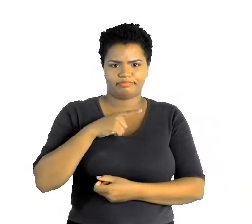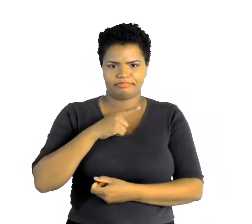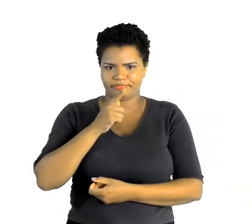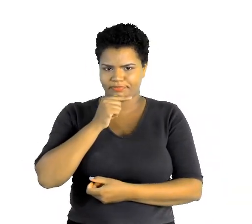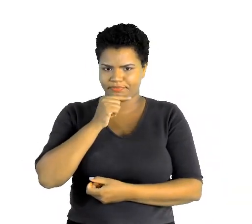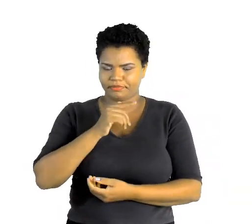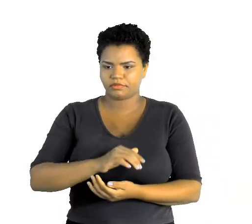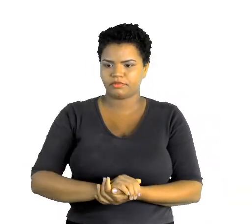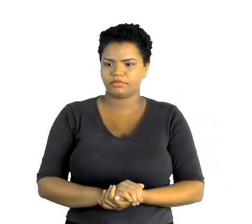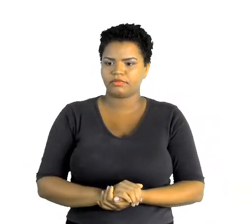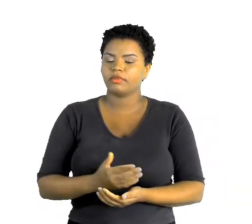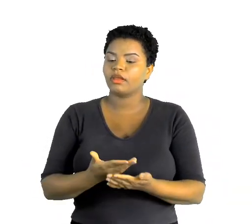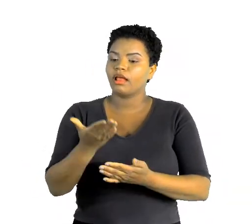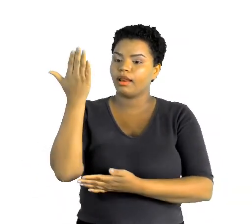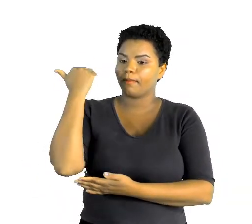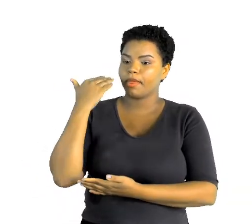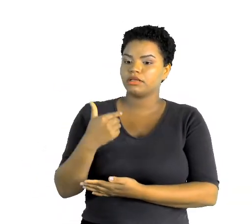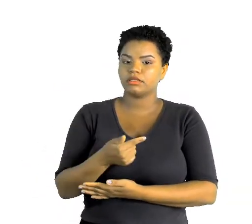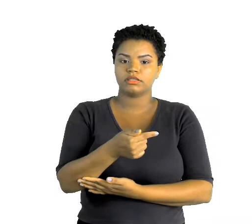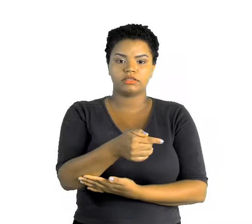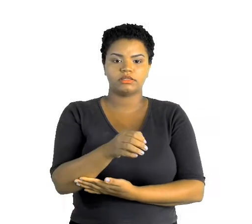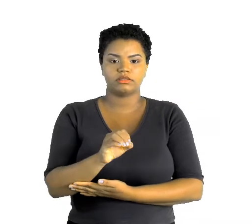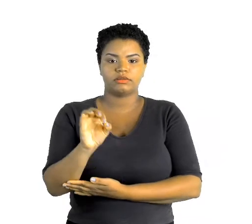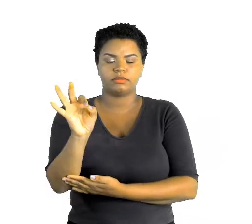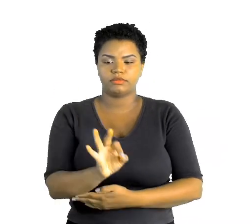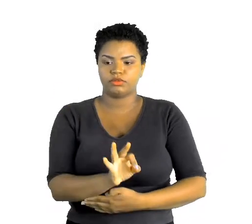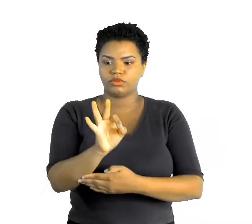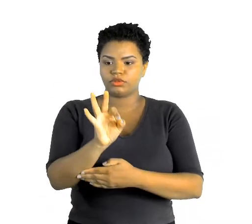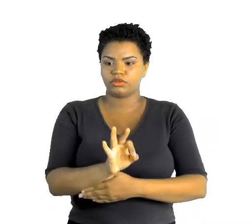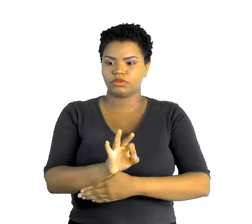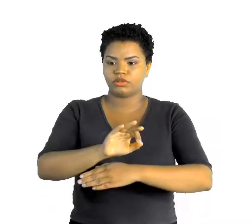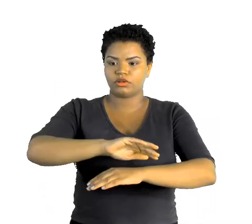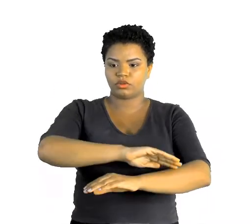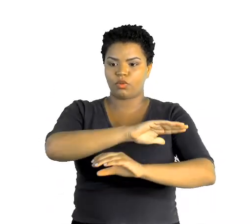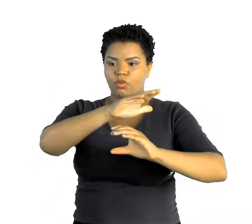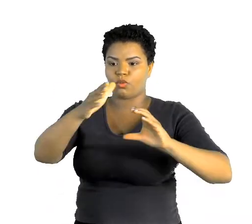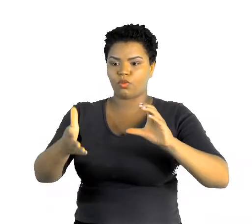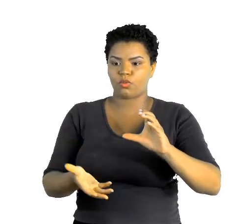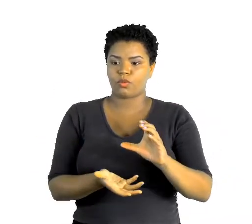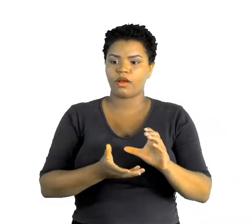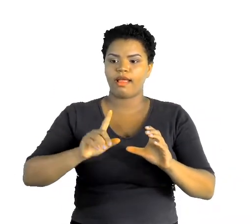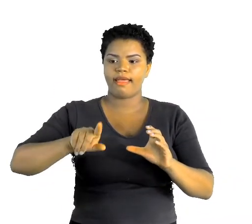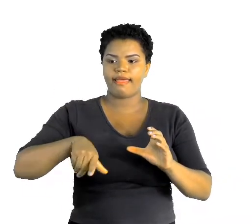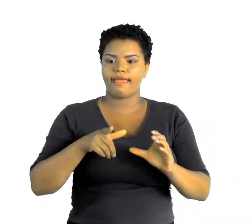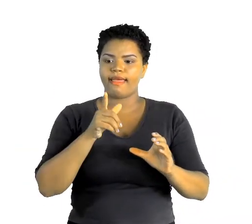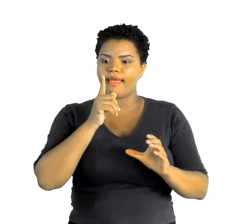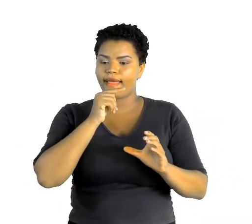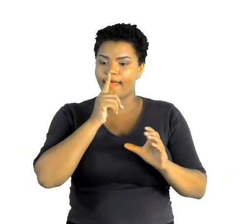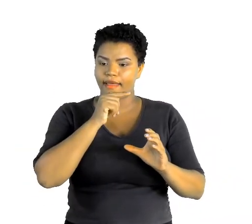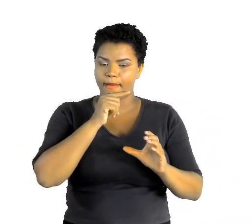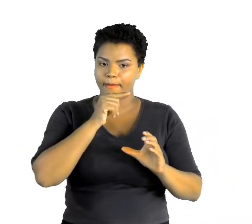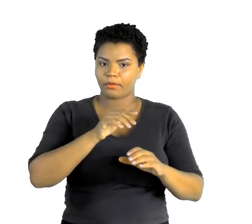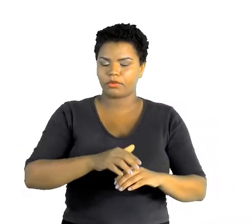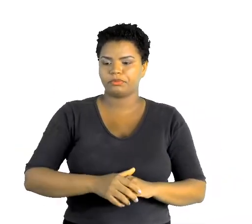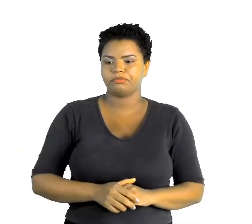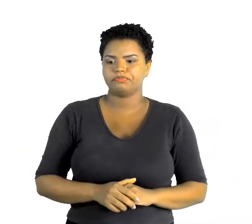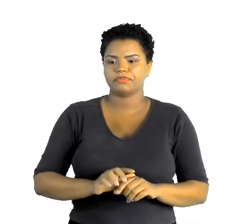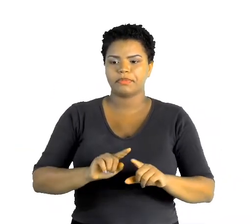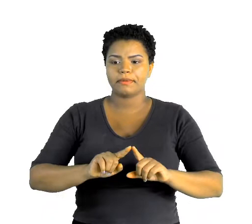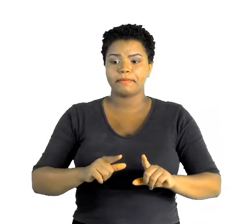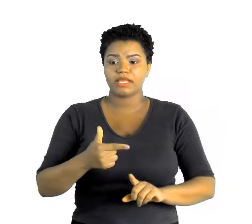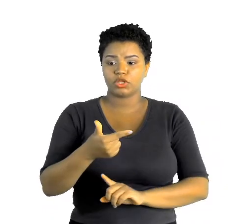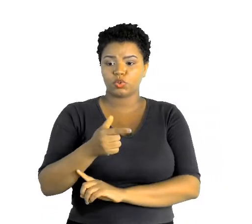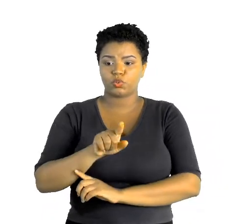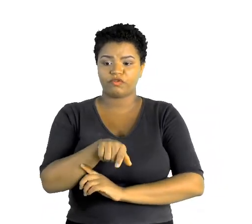interiores, 70% da superfície do nosso planeta é coberta de água, mas apenas 2